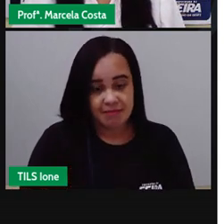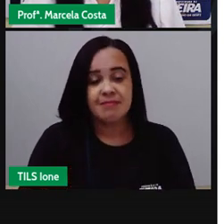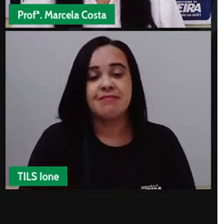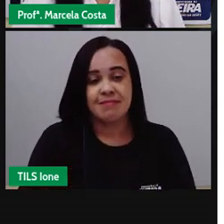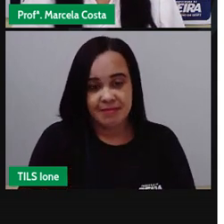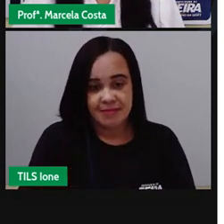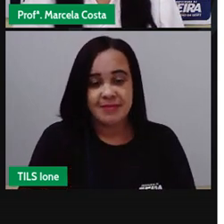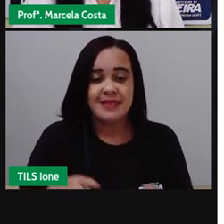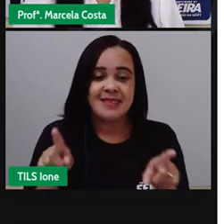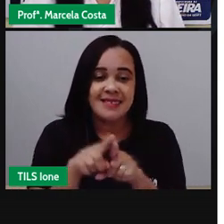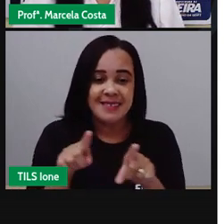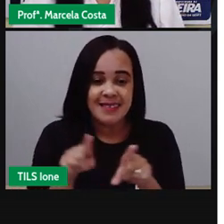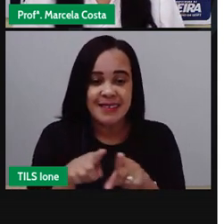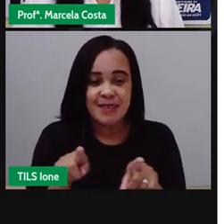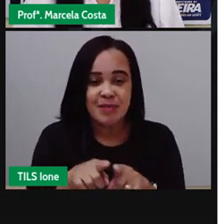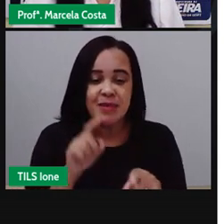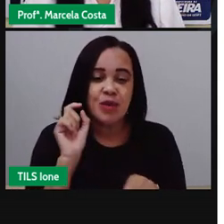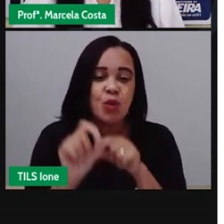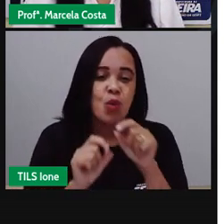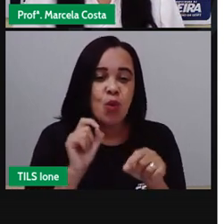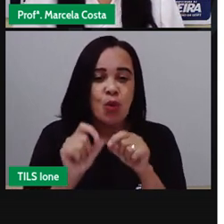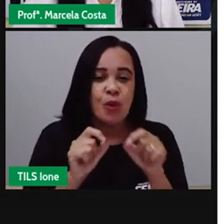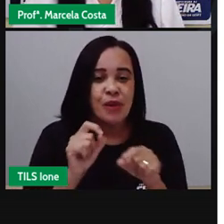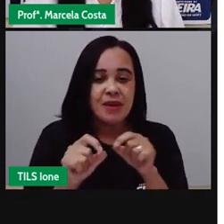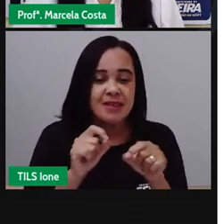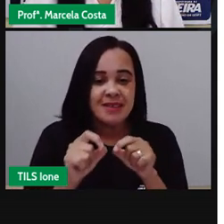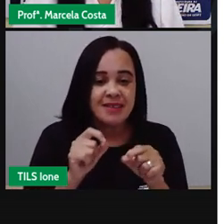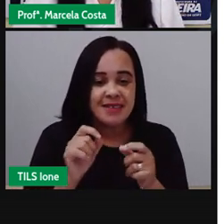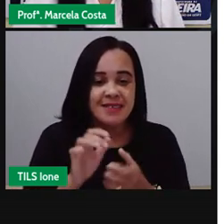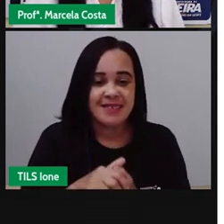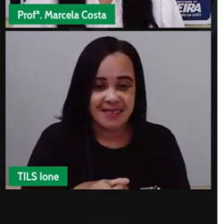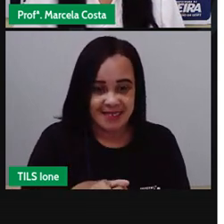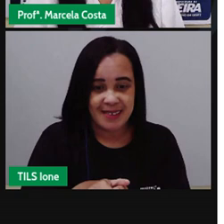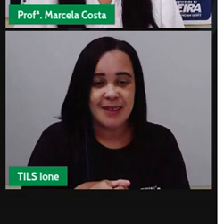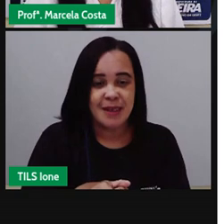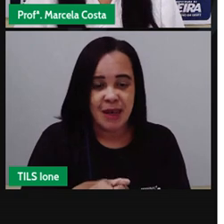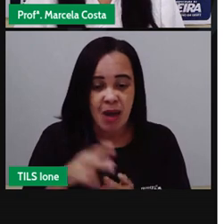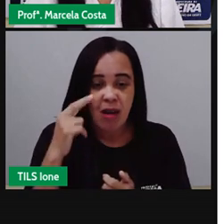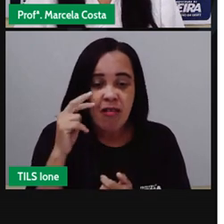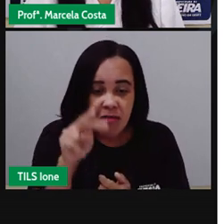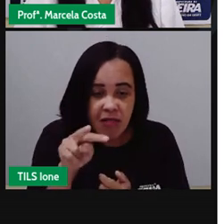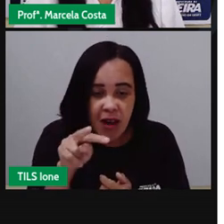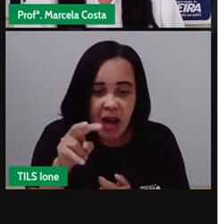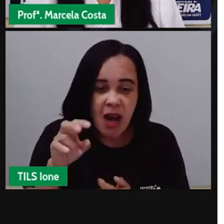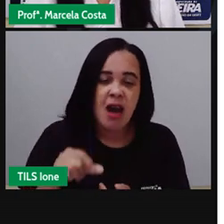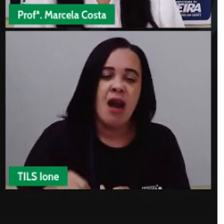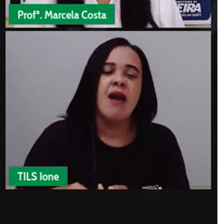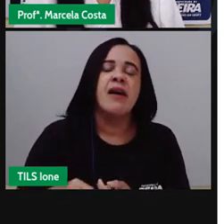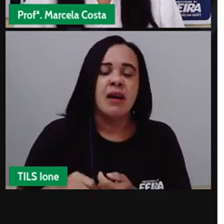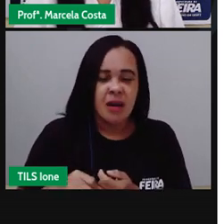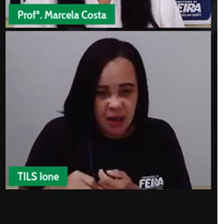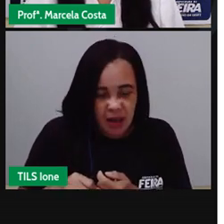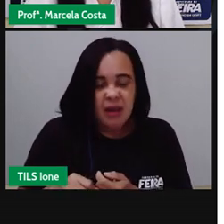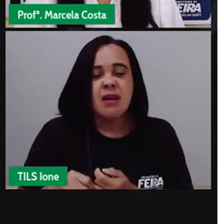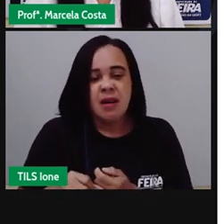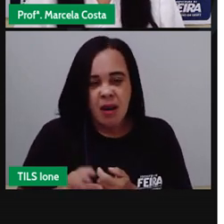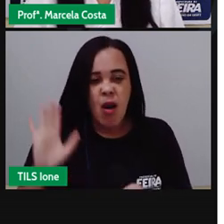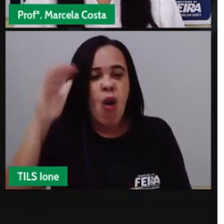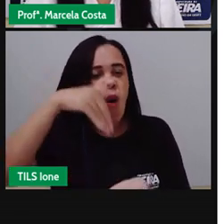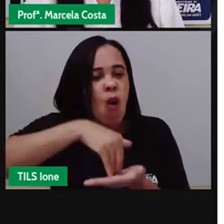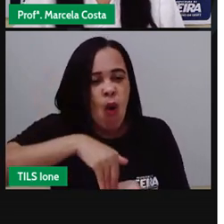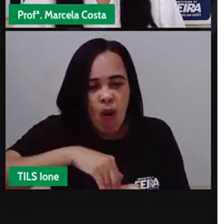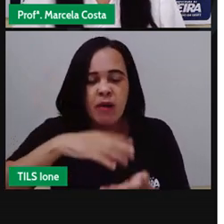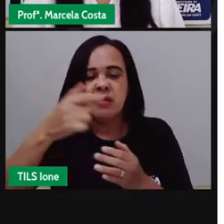a gente sabe que é o avião porque aqui embaixo dessa barra maior eu já vejo aqui na legenda que tem o avião o desenho do